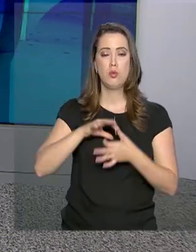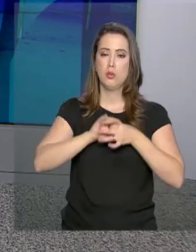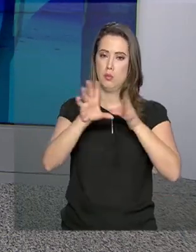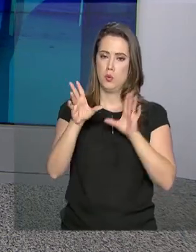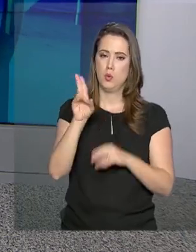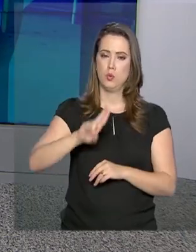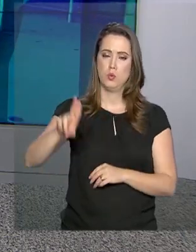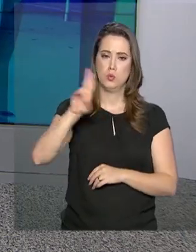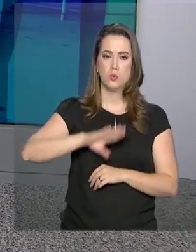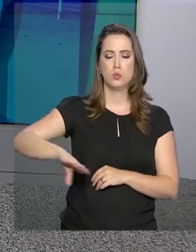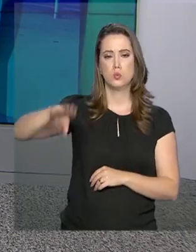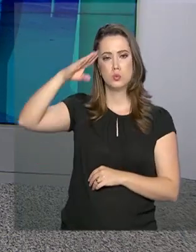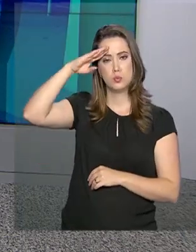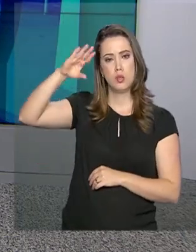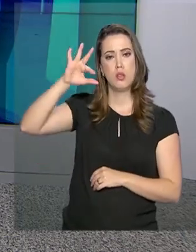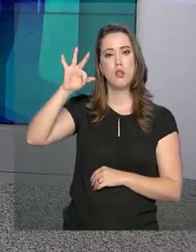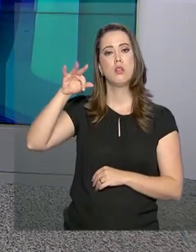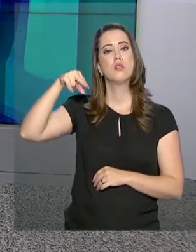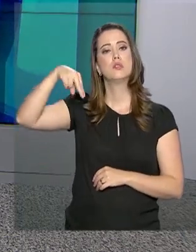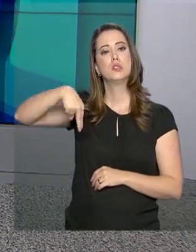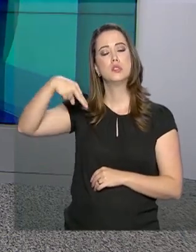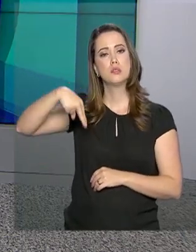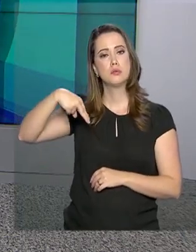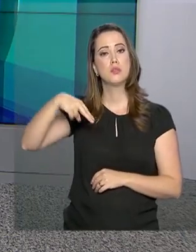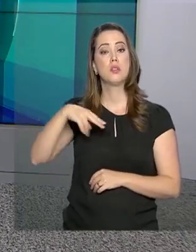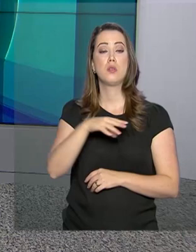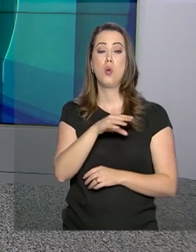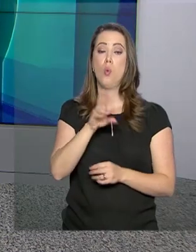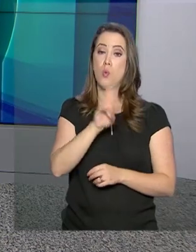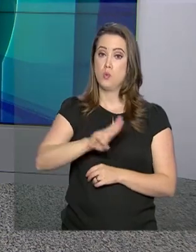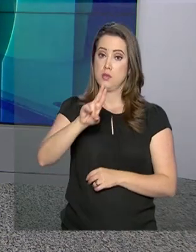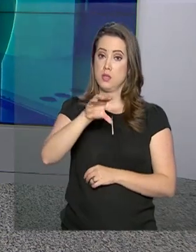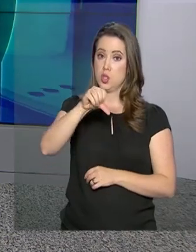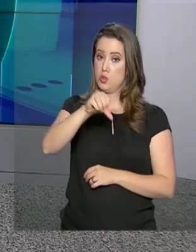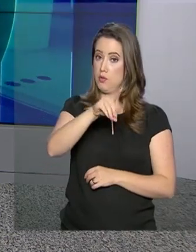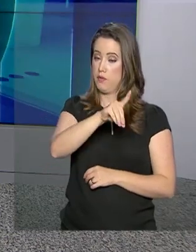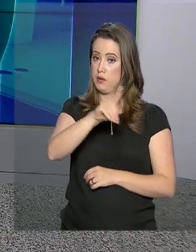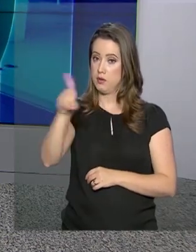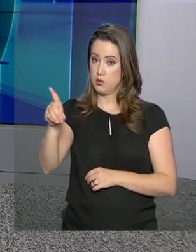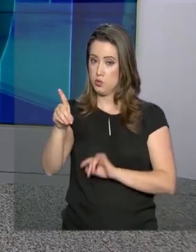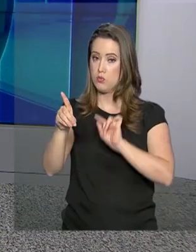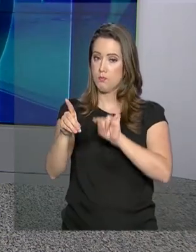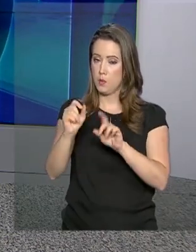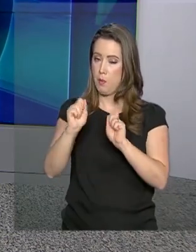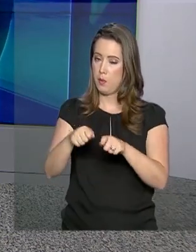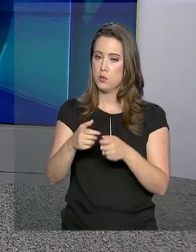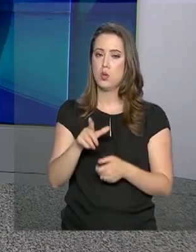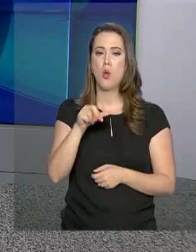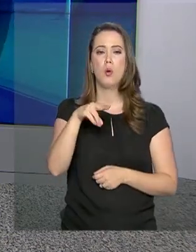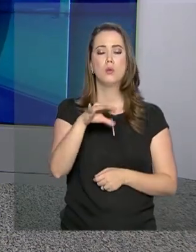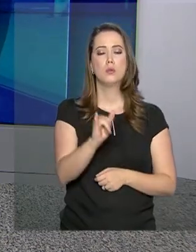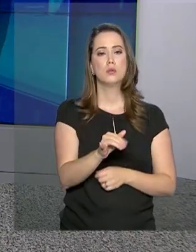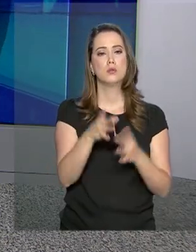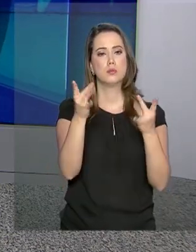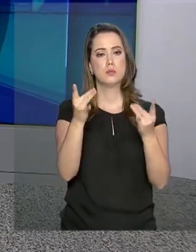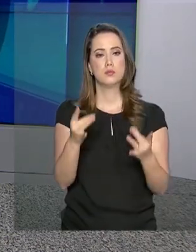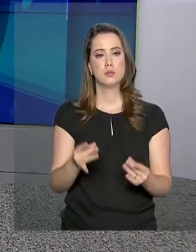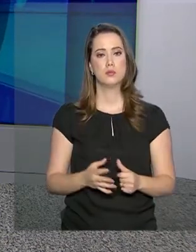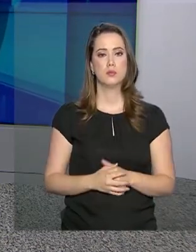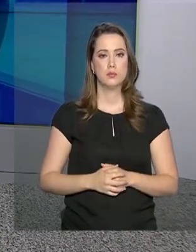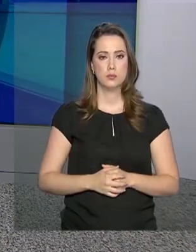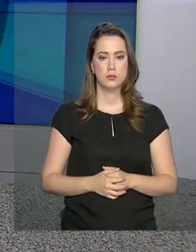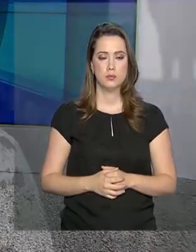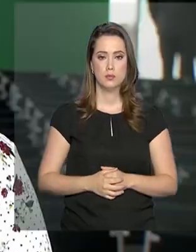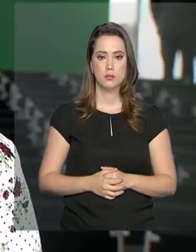Força Nacional de Segurança Pública no Estado por 90 dias. A repórter Luciana Colares de Holanda tem as informações.